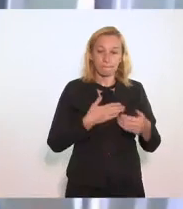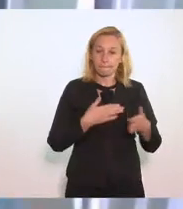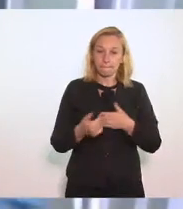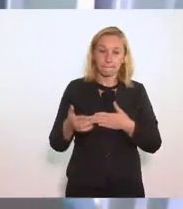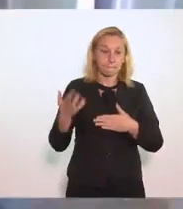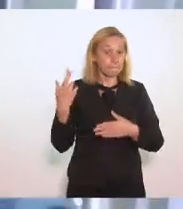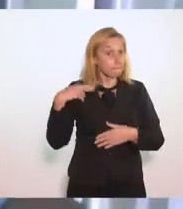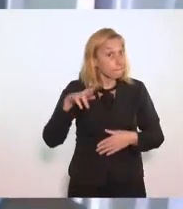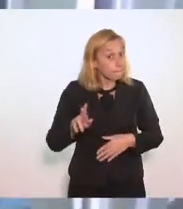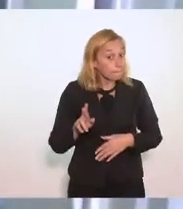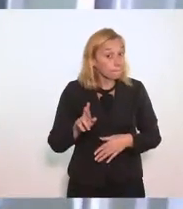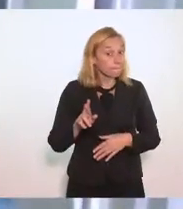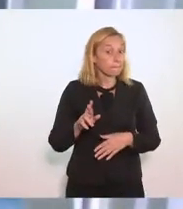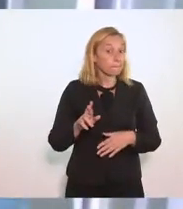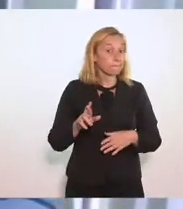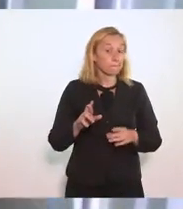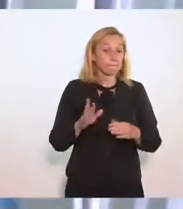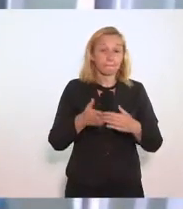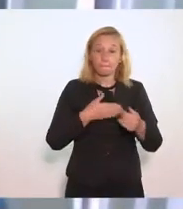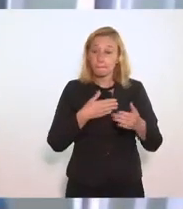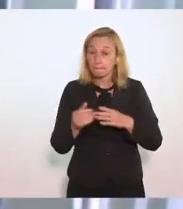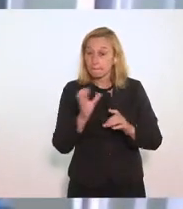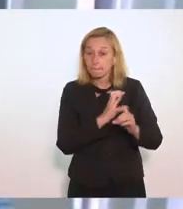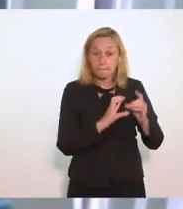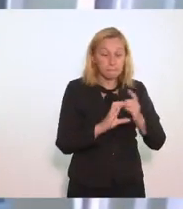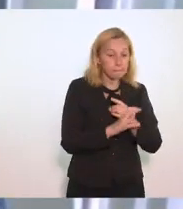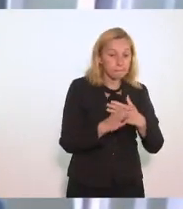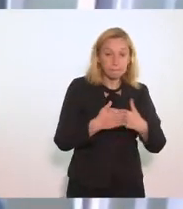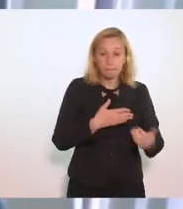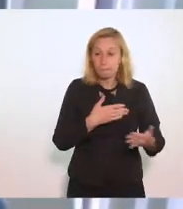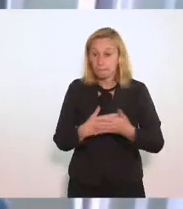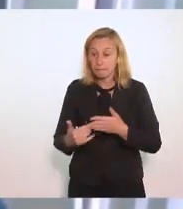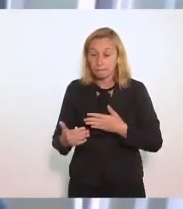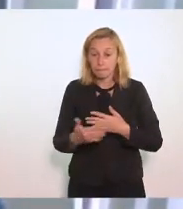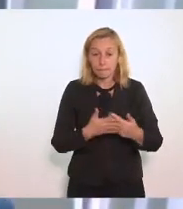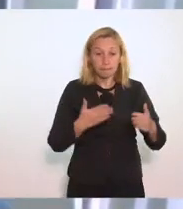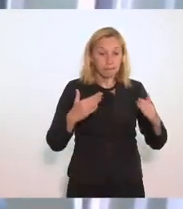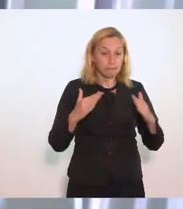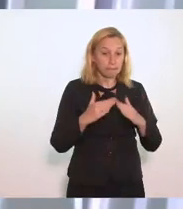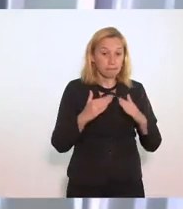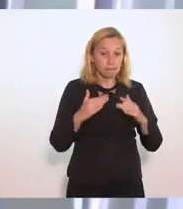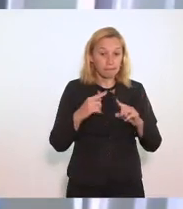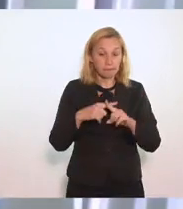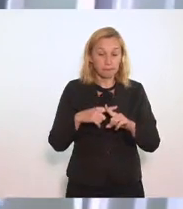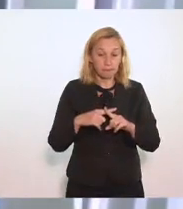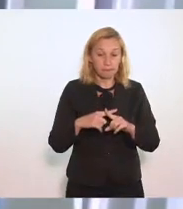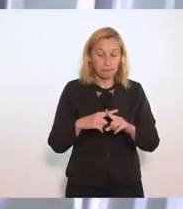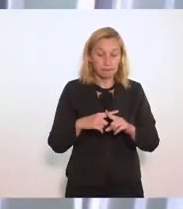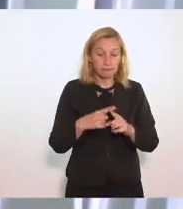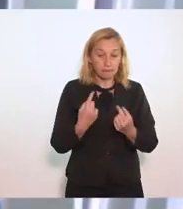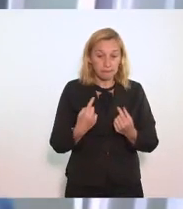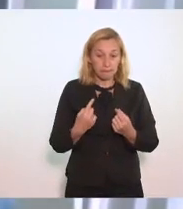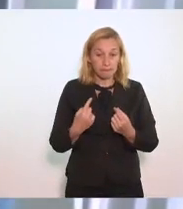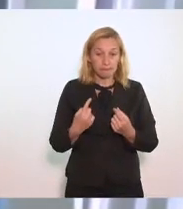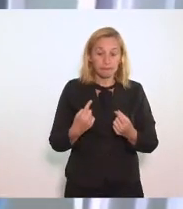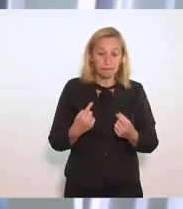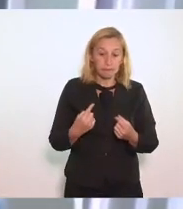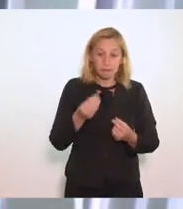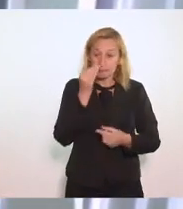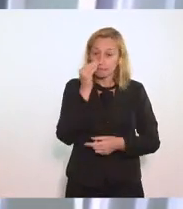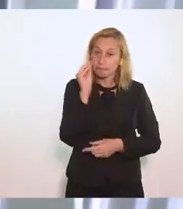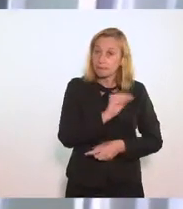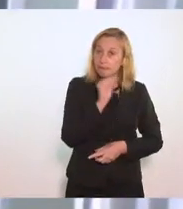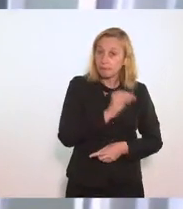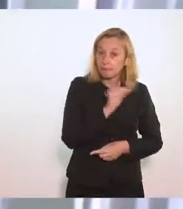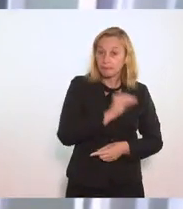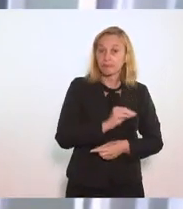Quando qualquer culto Quando qualquer tempo Estiver sob violação Sobre desrespeito